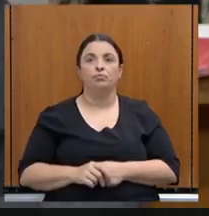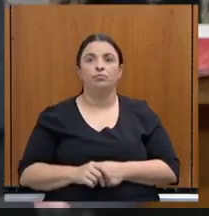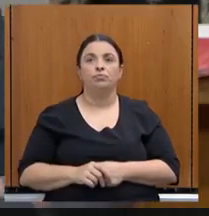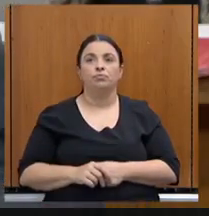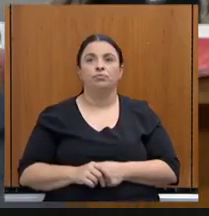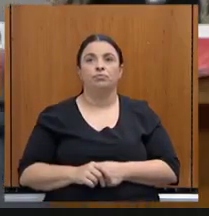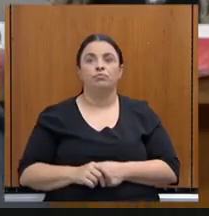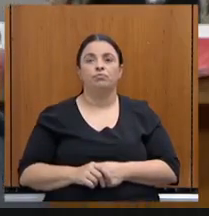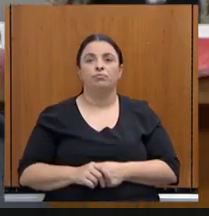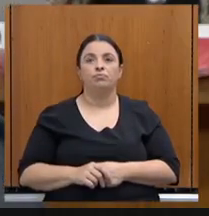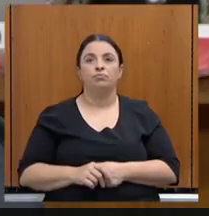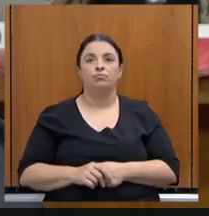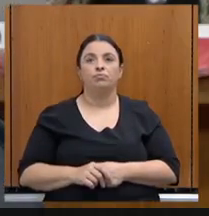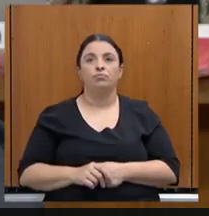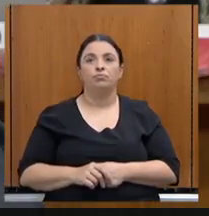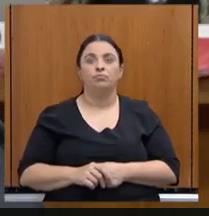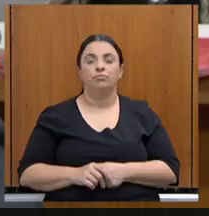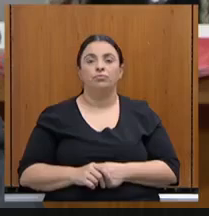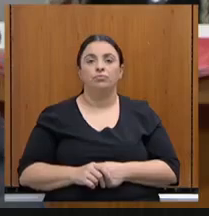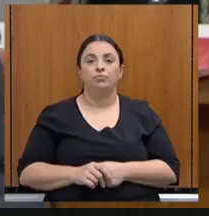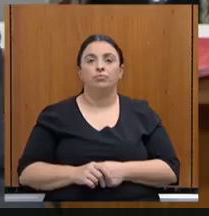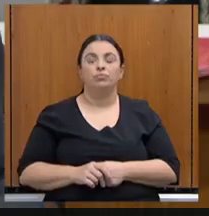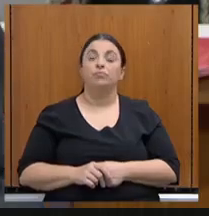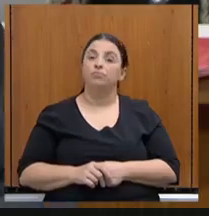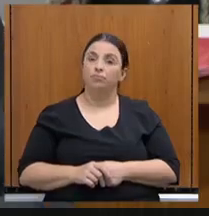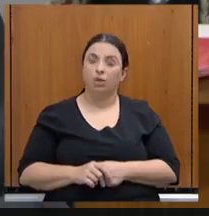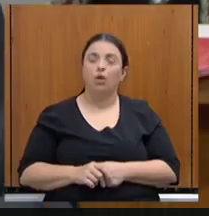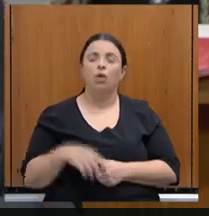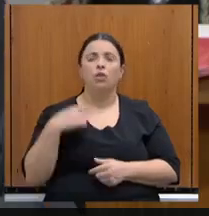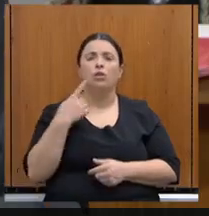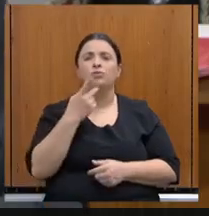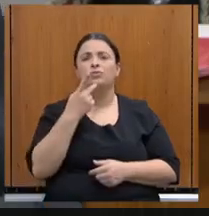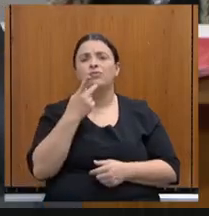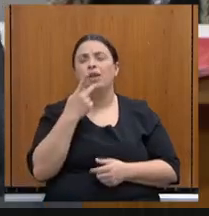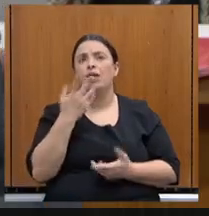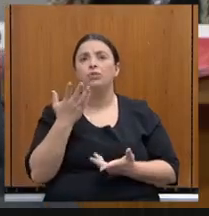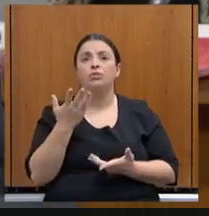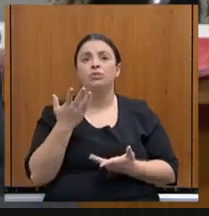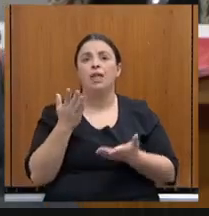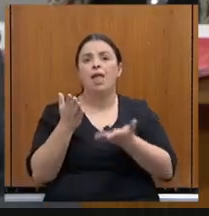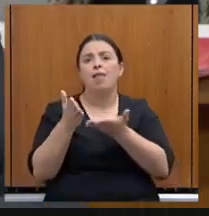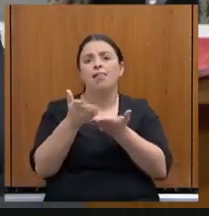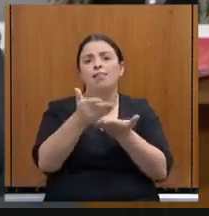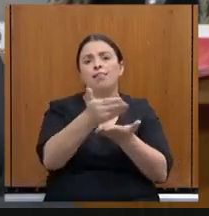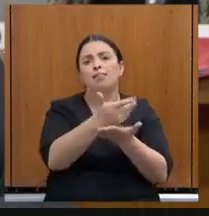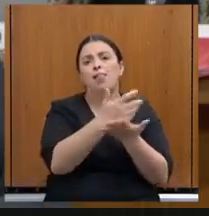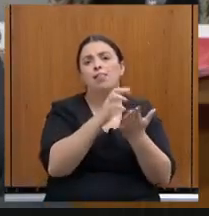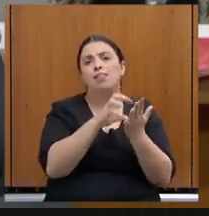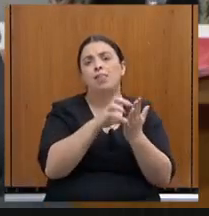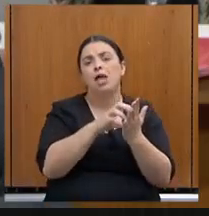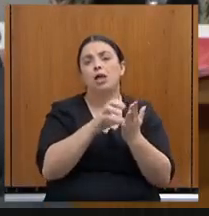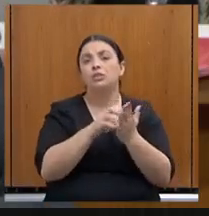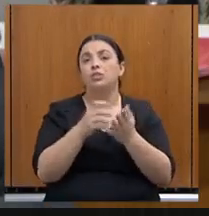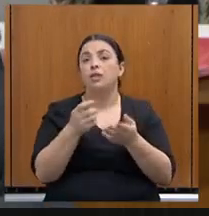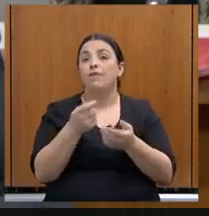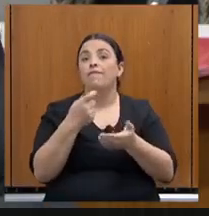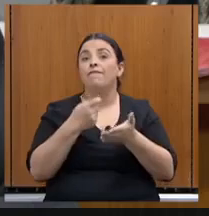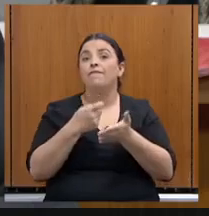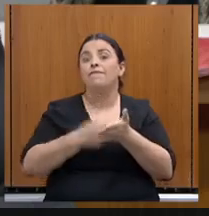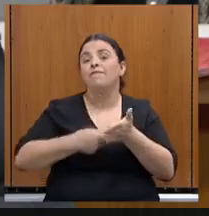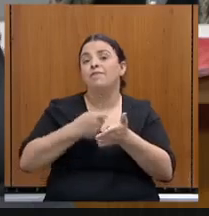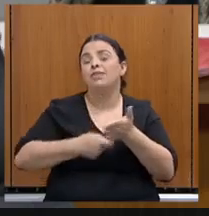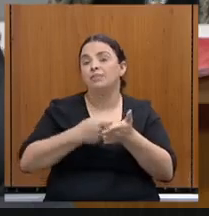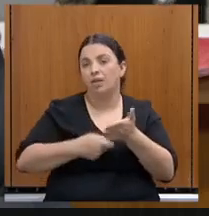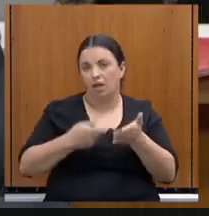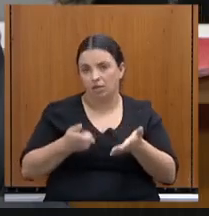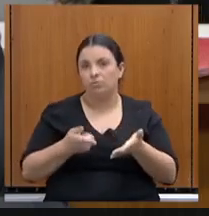Bom, nós vamos falar agora dos dados fiscais do Estado. Fizemos uma evolução do ano de